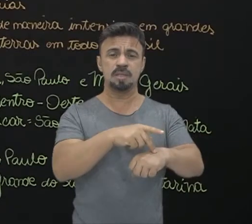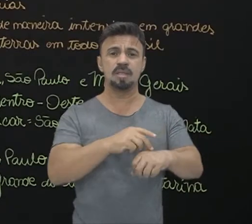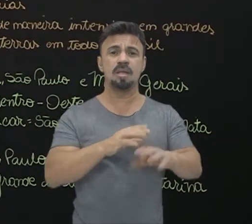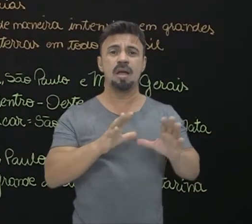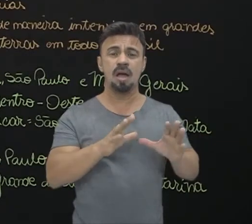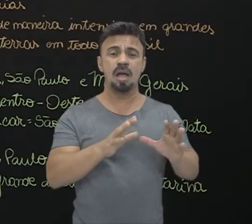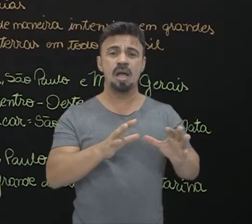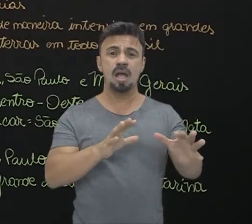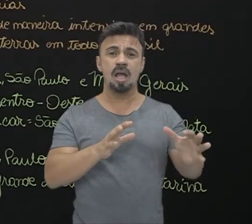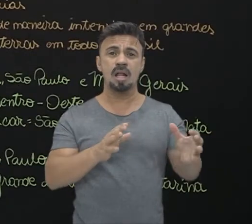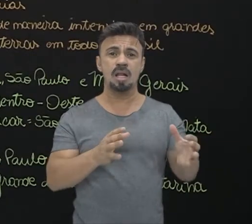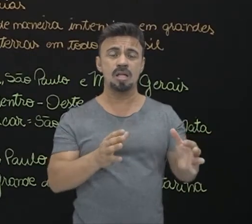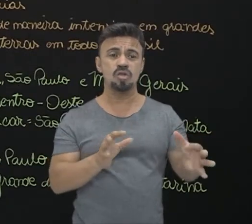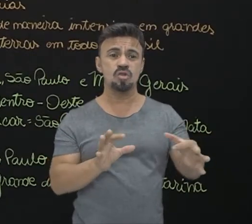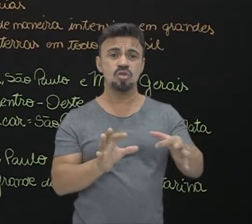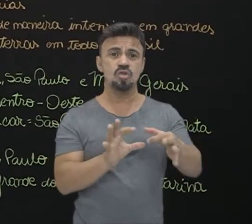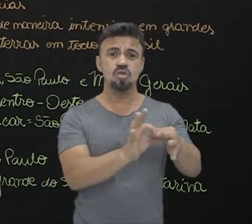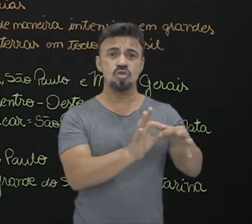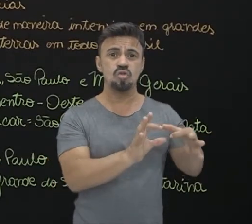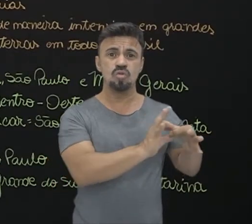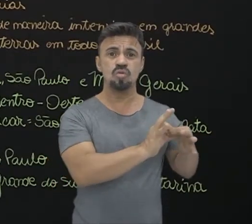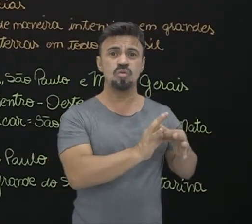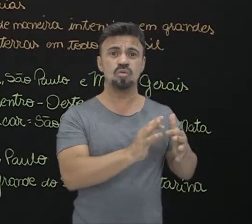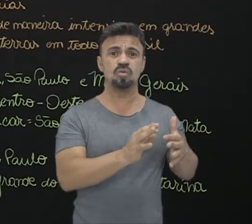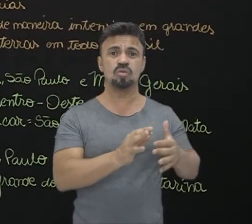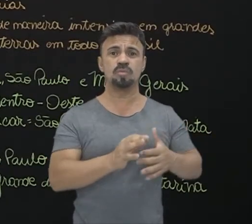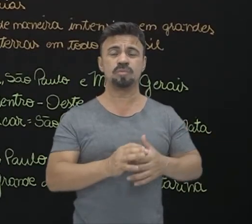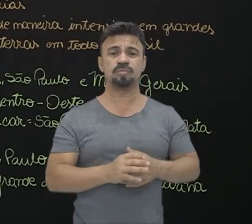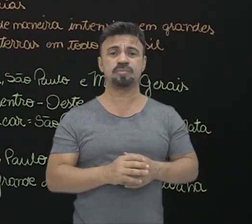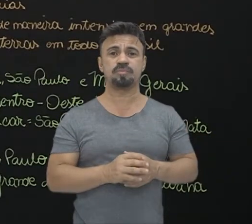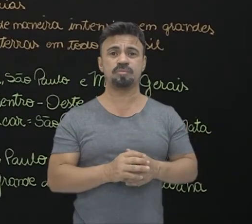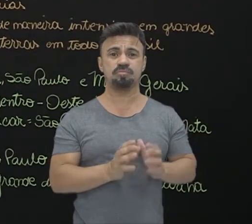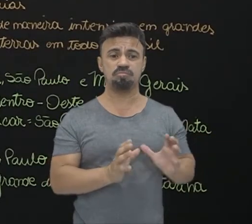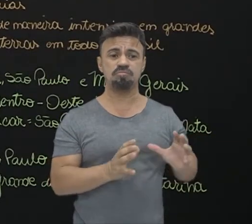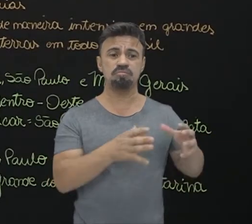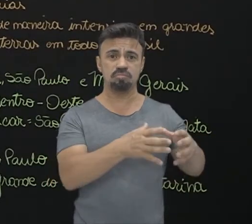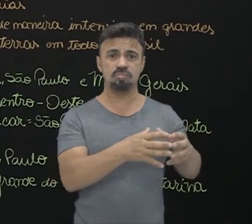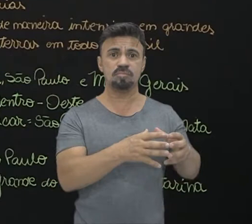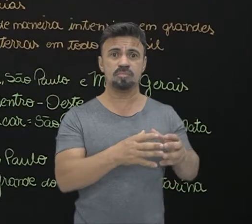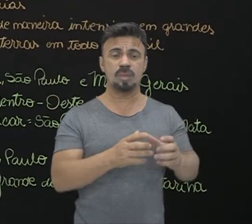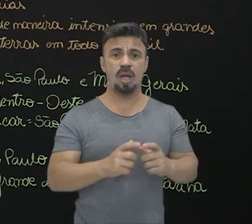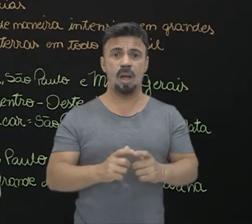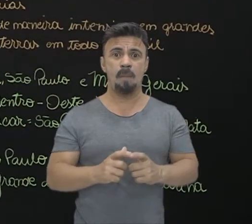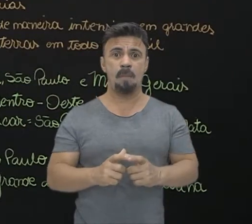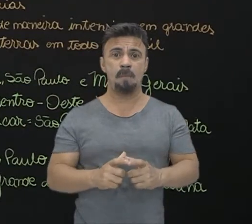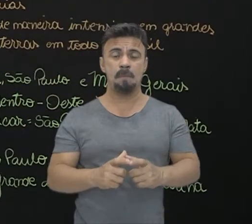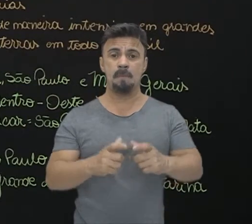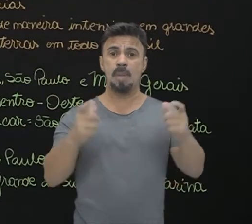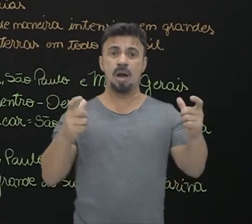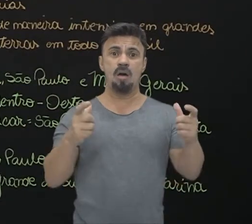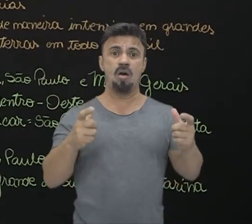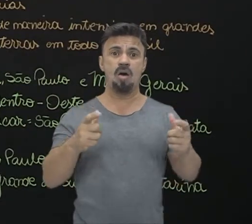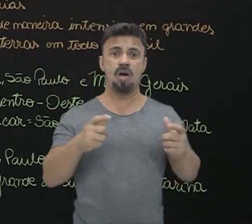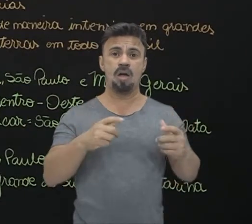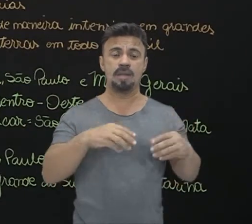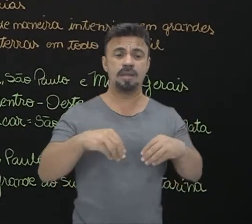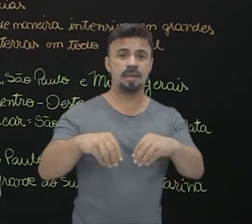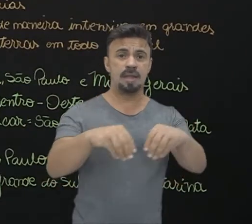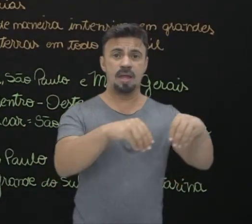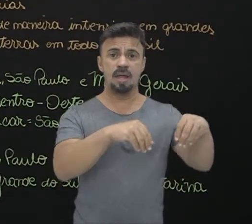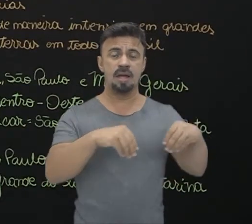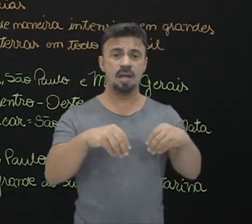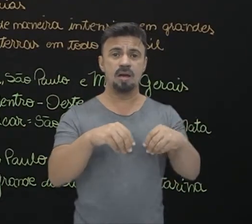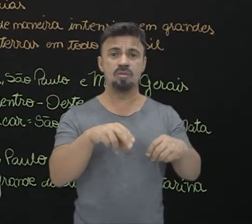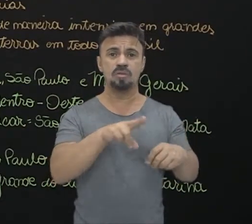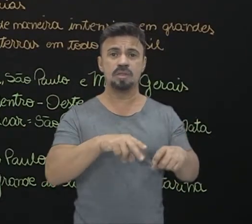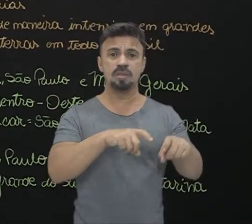juntas não correspondem à maior quantidade das terras utilizadas para a